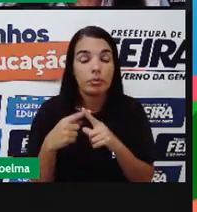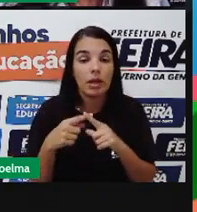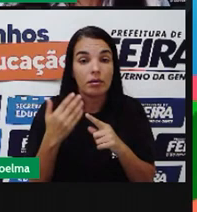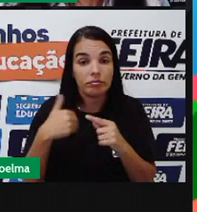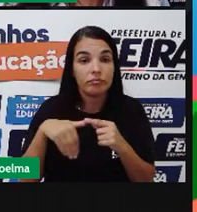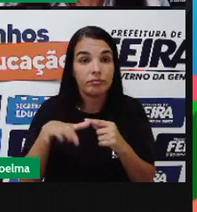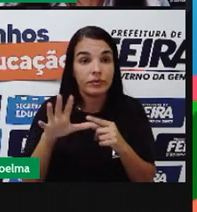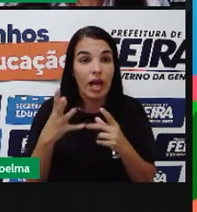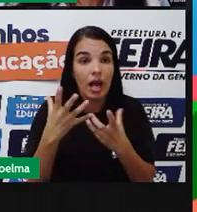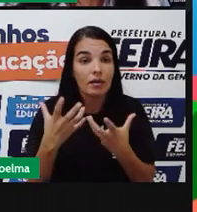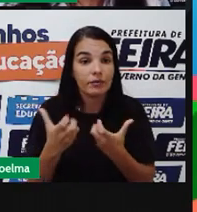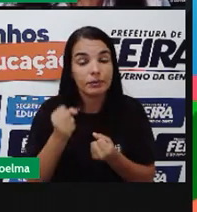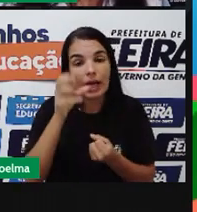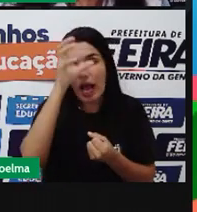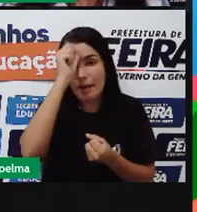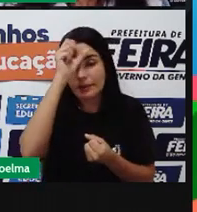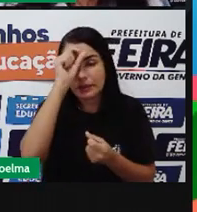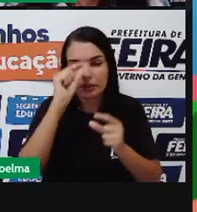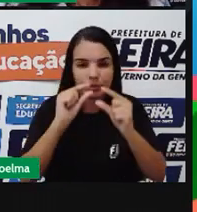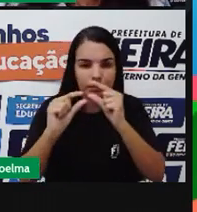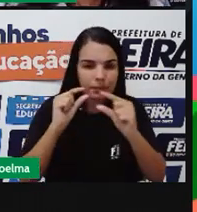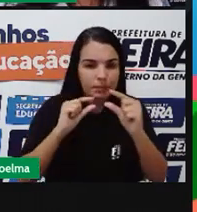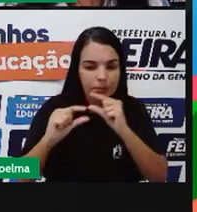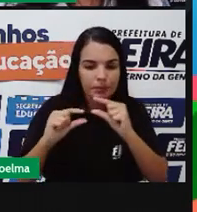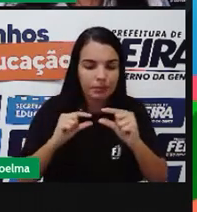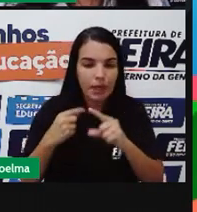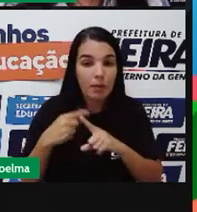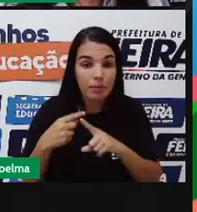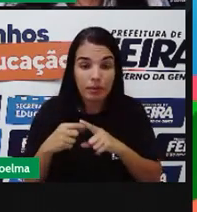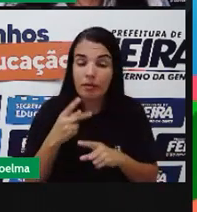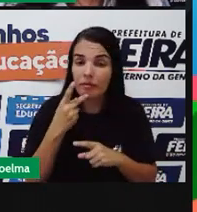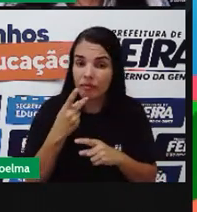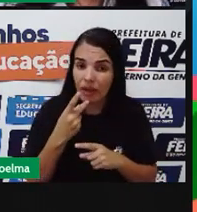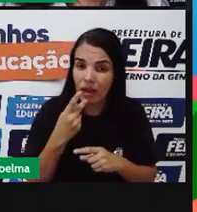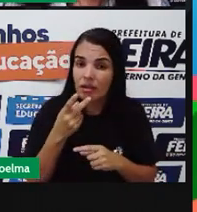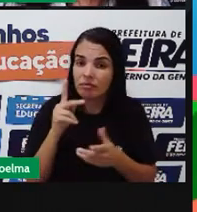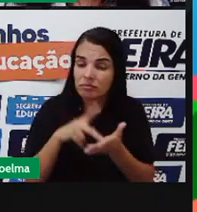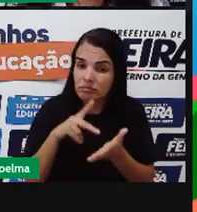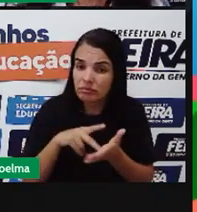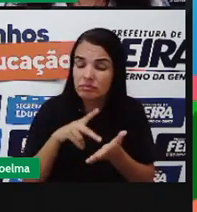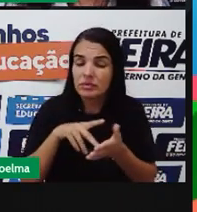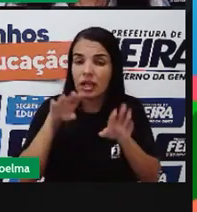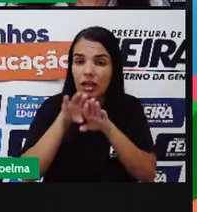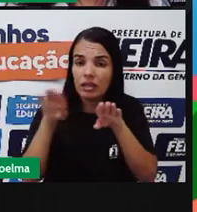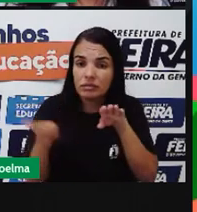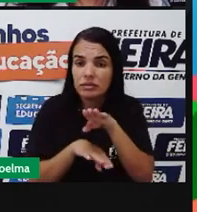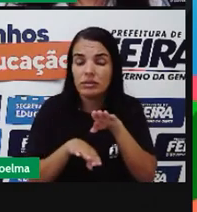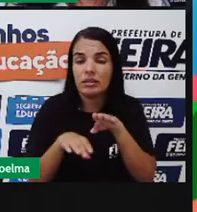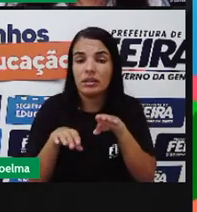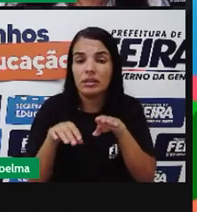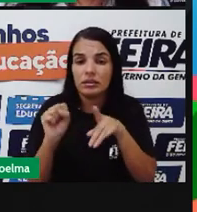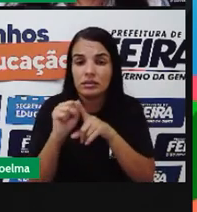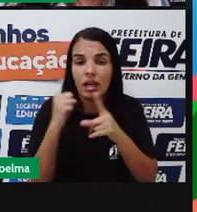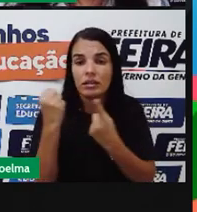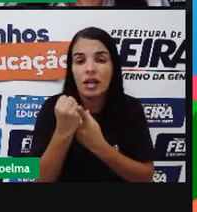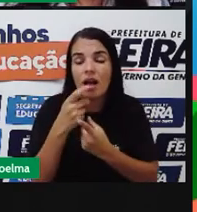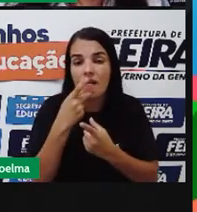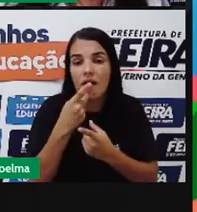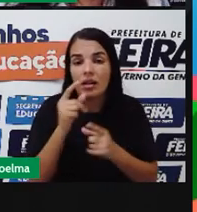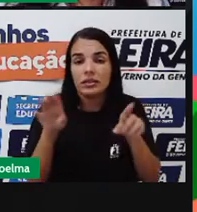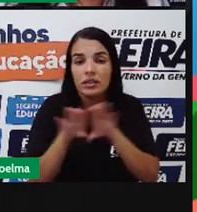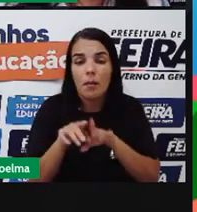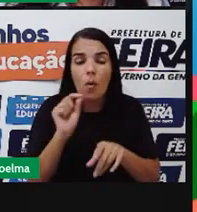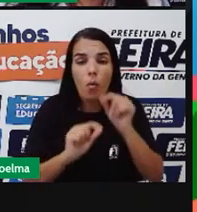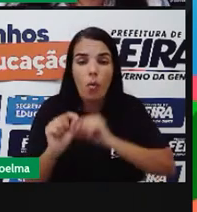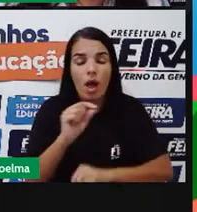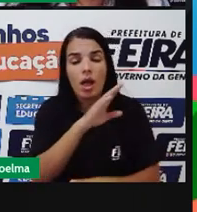aprendendo Hoje Uma vez que Ela fala Sobre a desigualdade Social Ela fala Sobre o preconceito Que é Uma